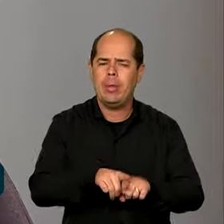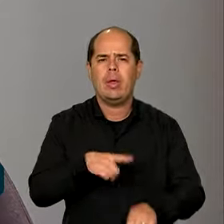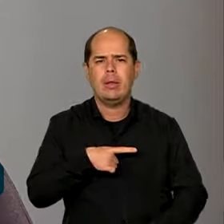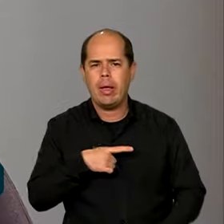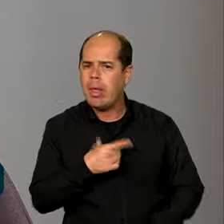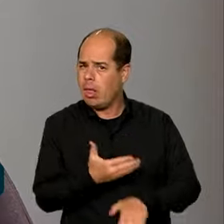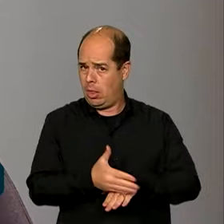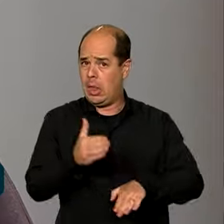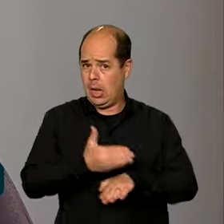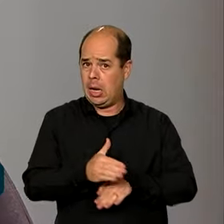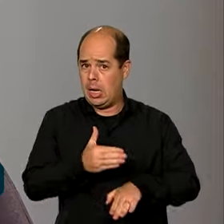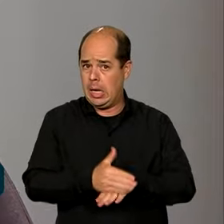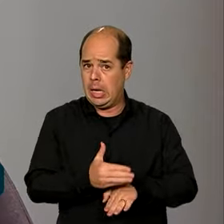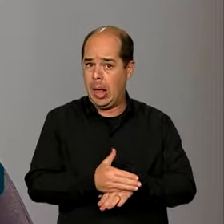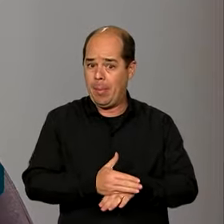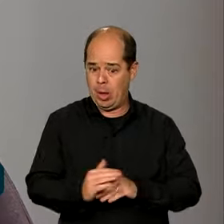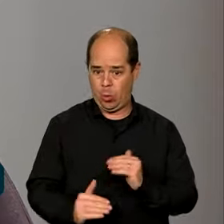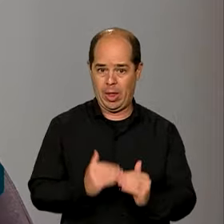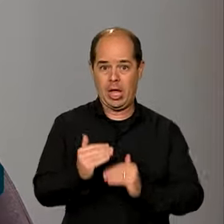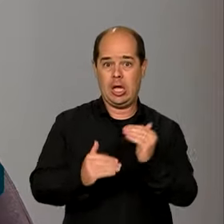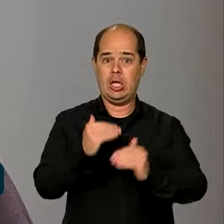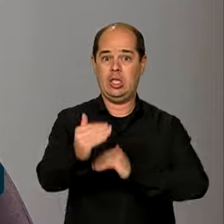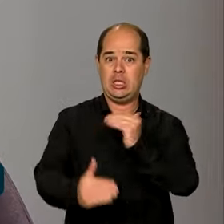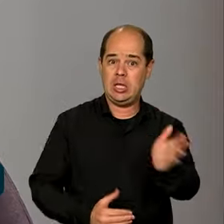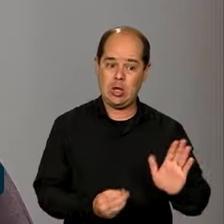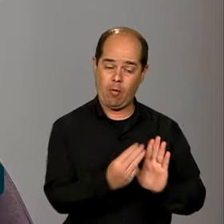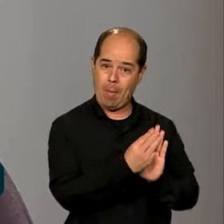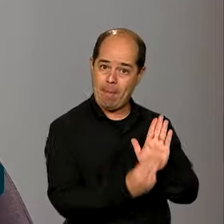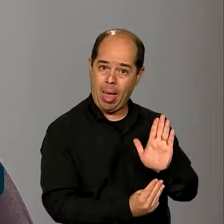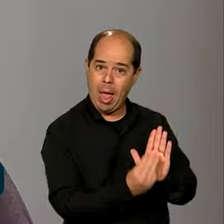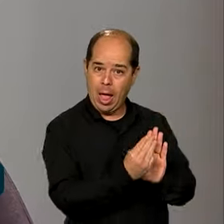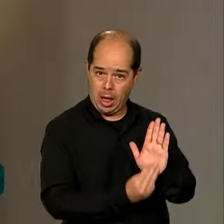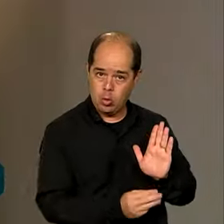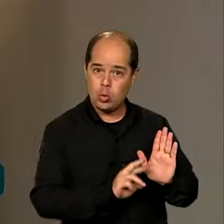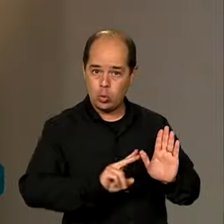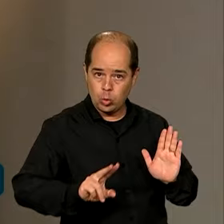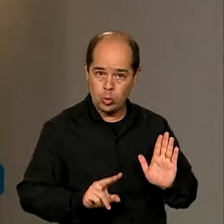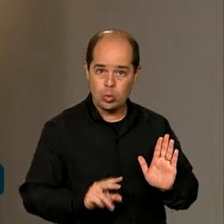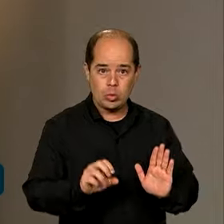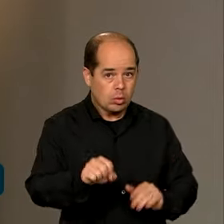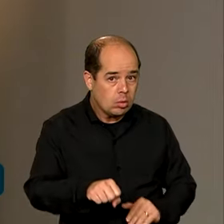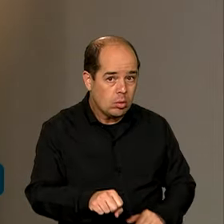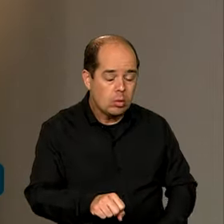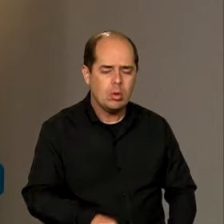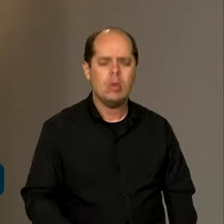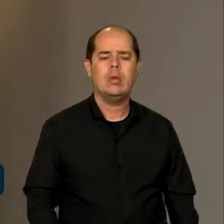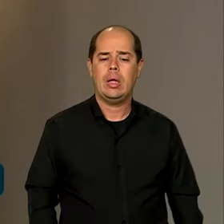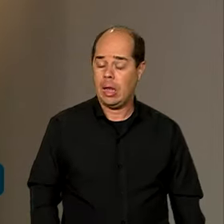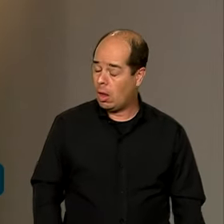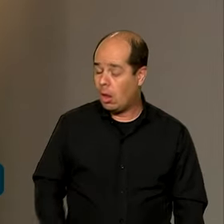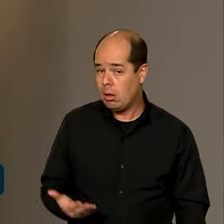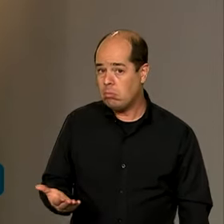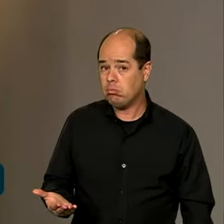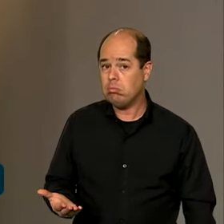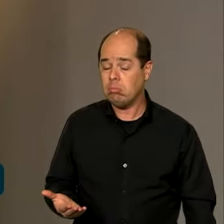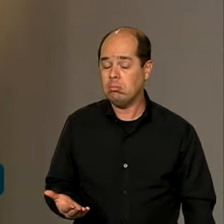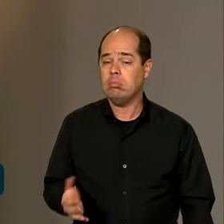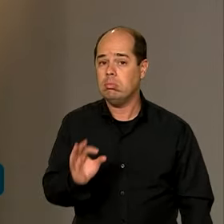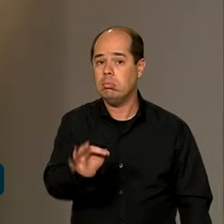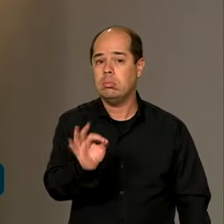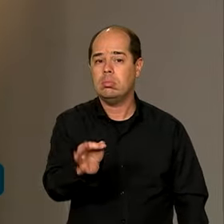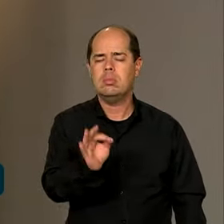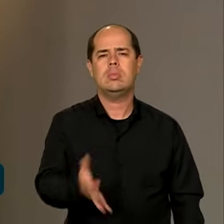também para desenvolver as metodologias, imagina. Exatamente. A ideia, além